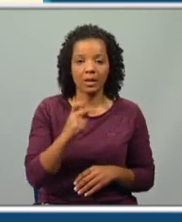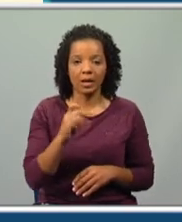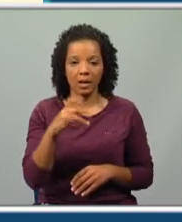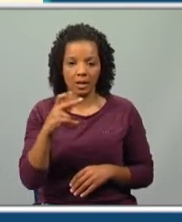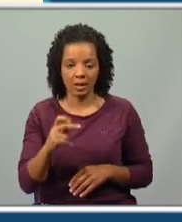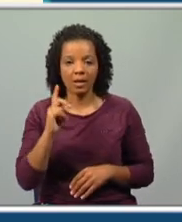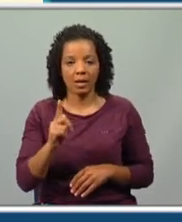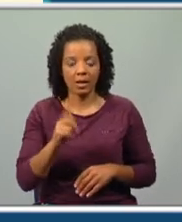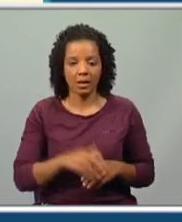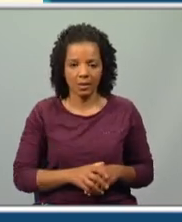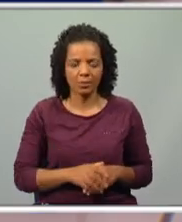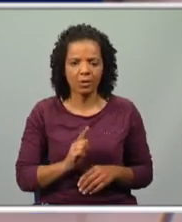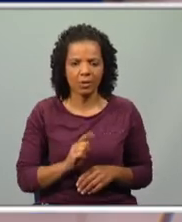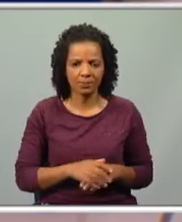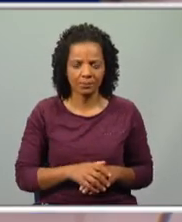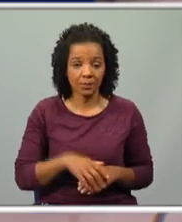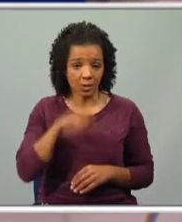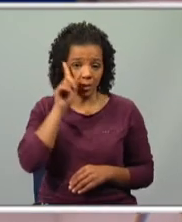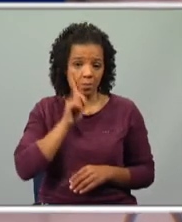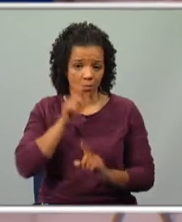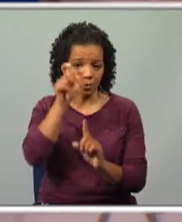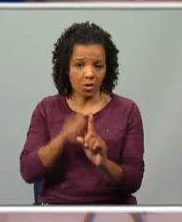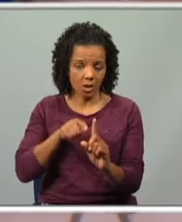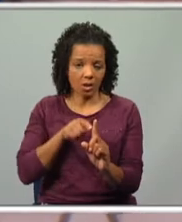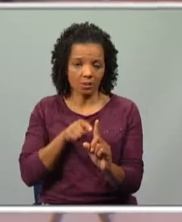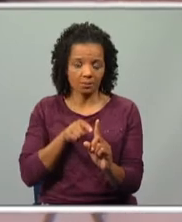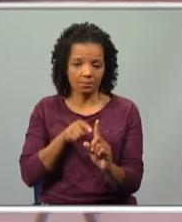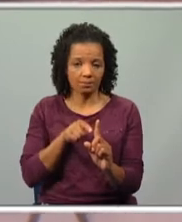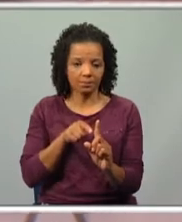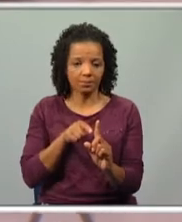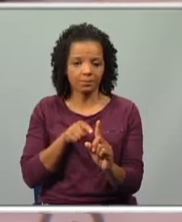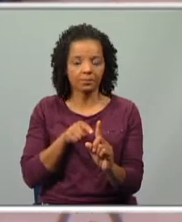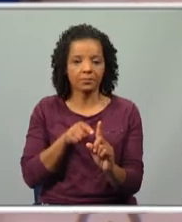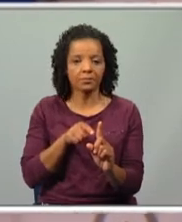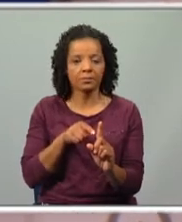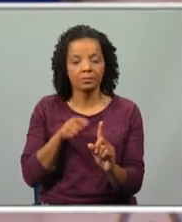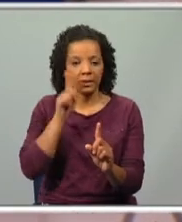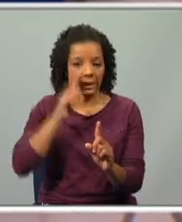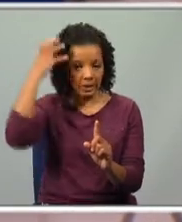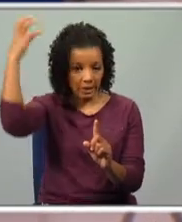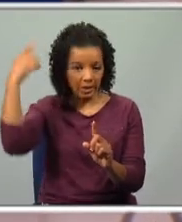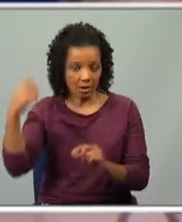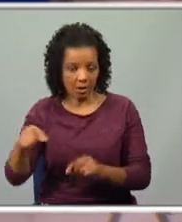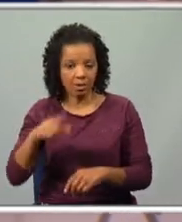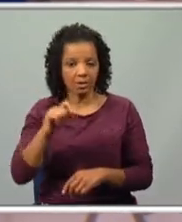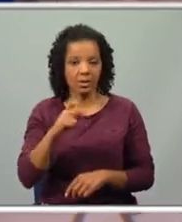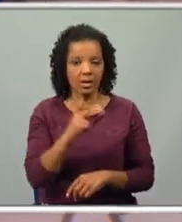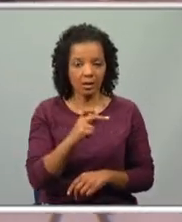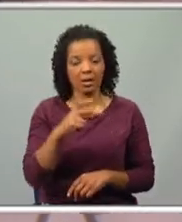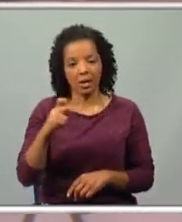uma ama de leite, isto é, uma mulher que, neste caso, temos uma rainha e a Aia,